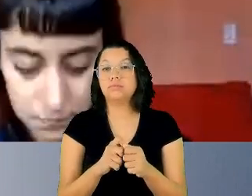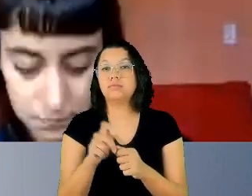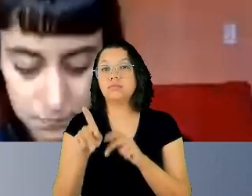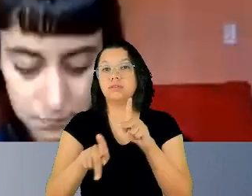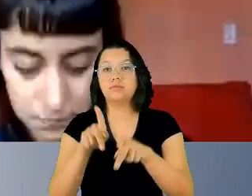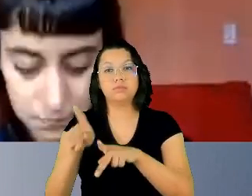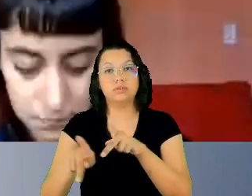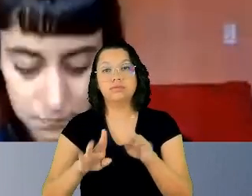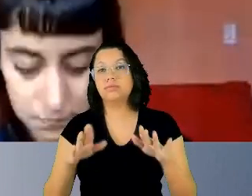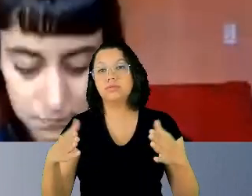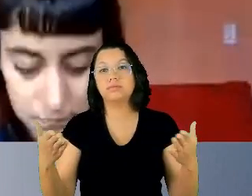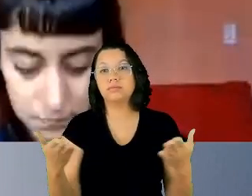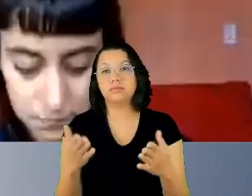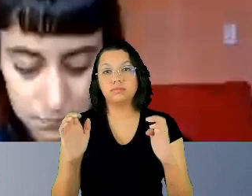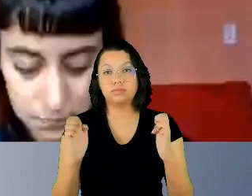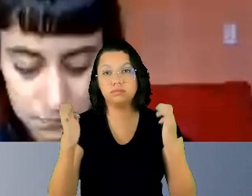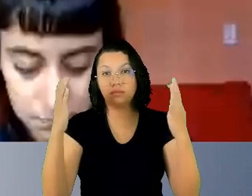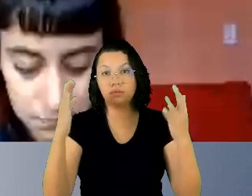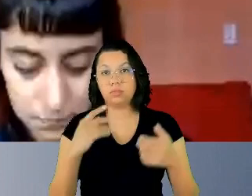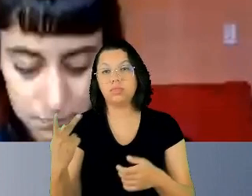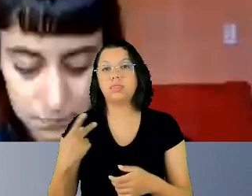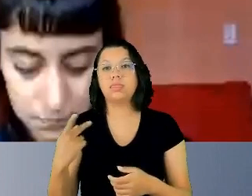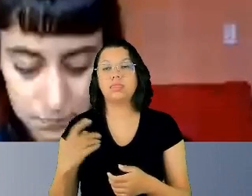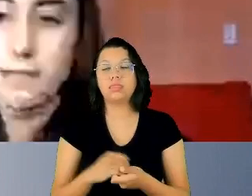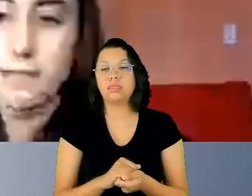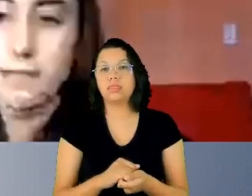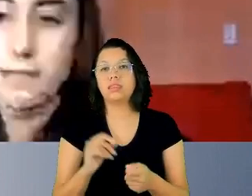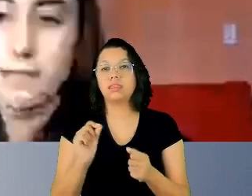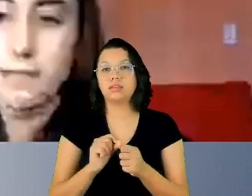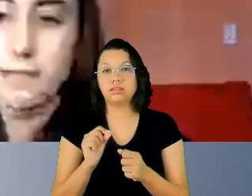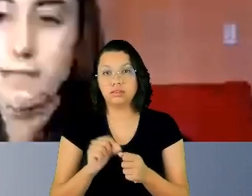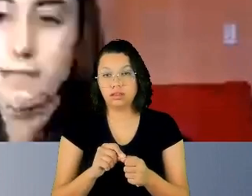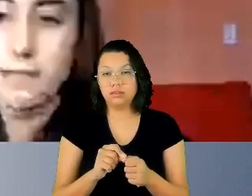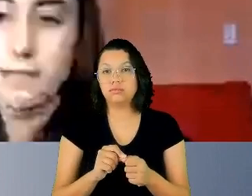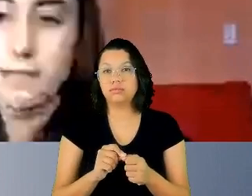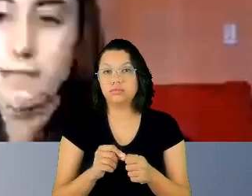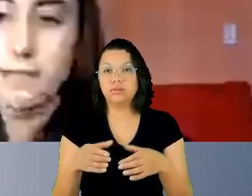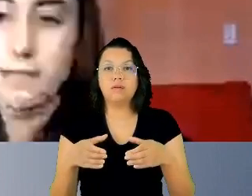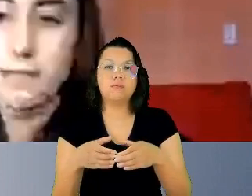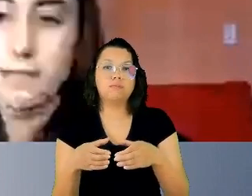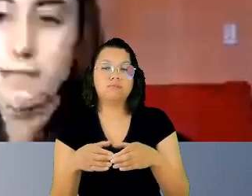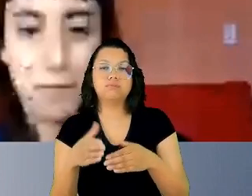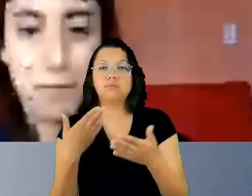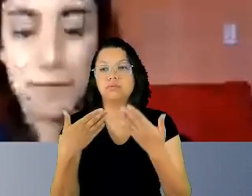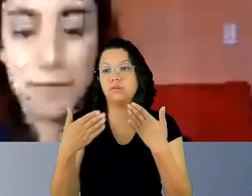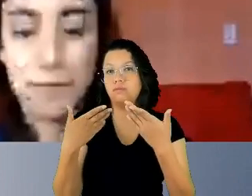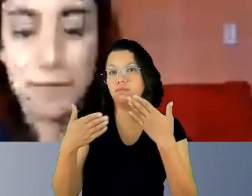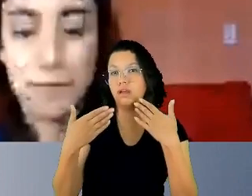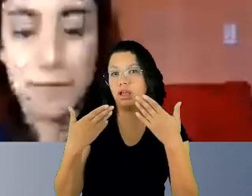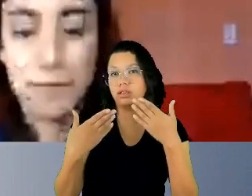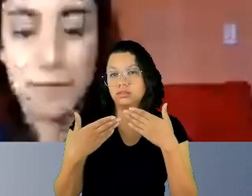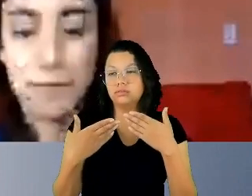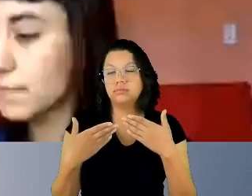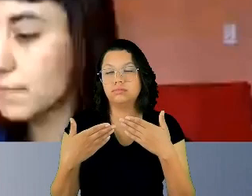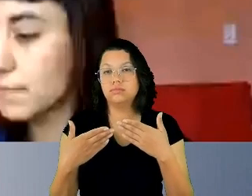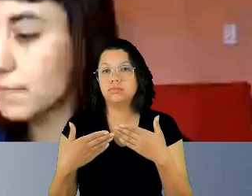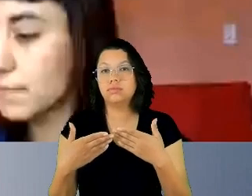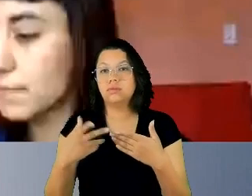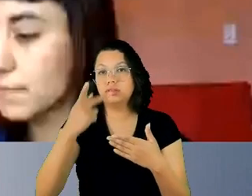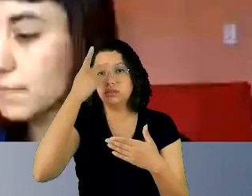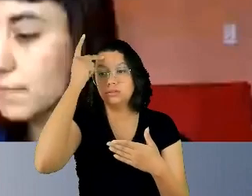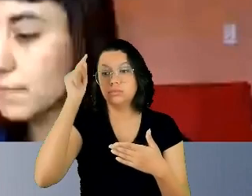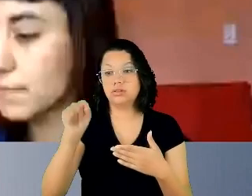Então, nesses eventos, nós realizamos rodas de conversas com as terceirizadas, inclusive com a presença